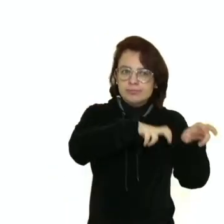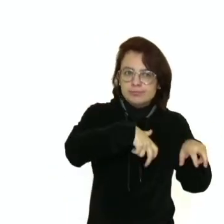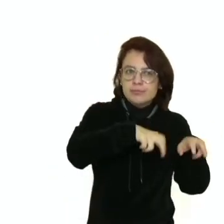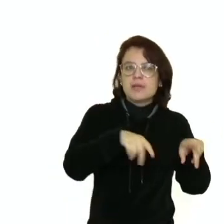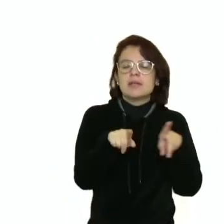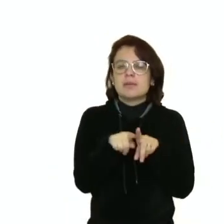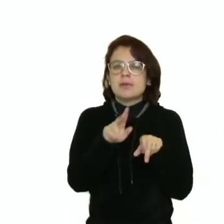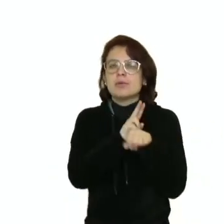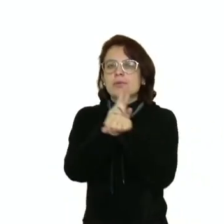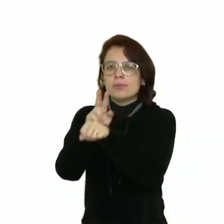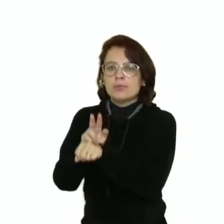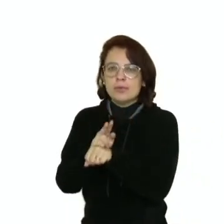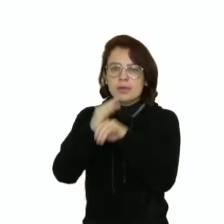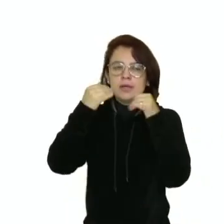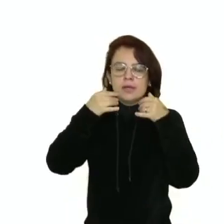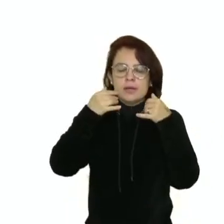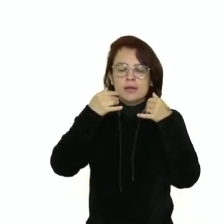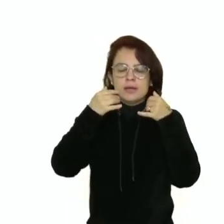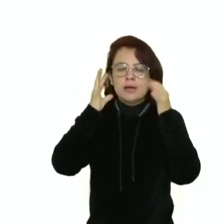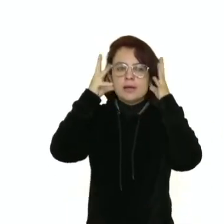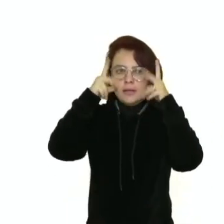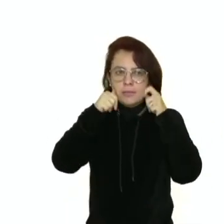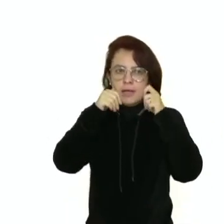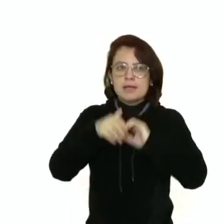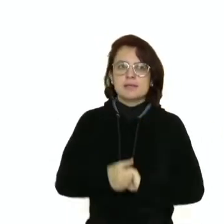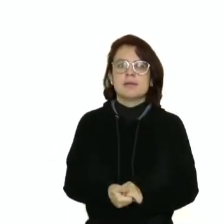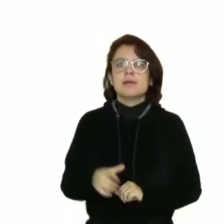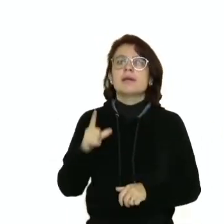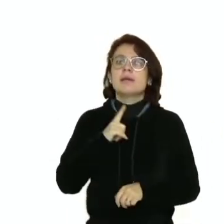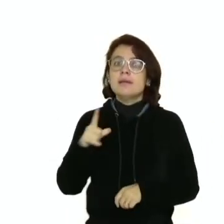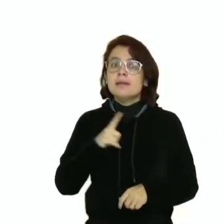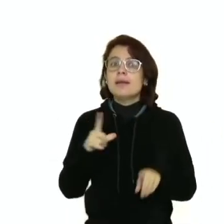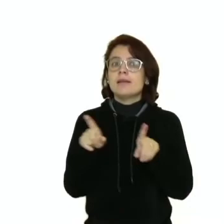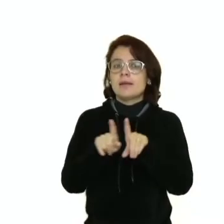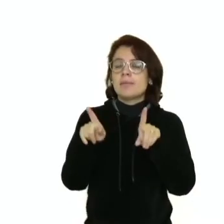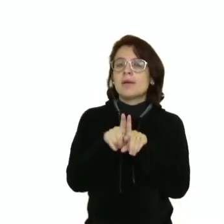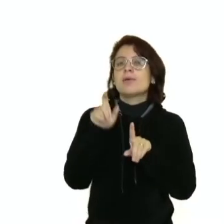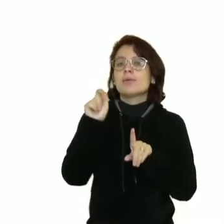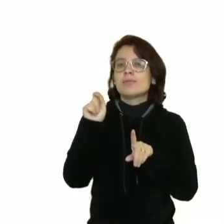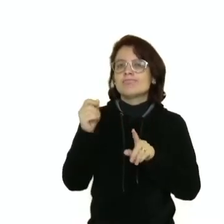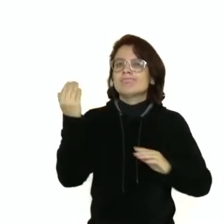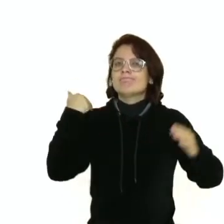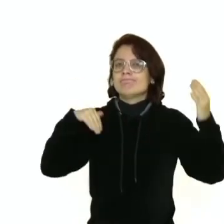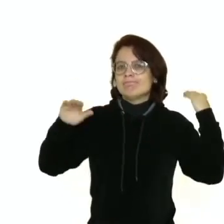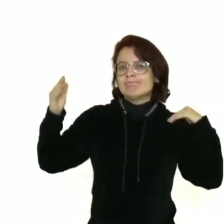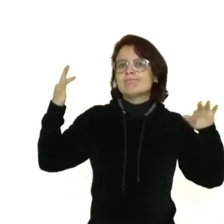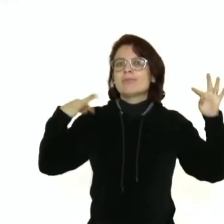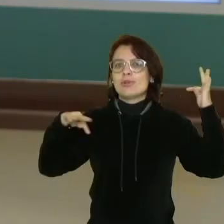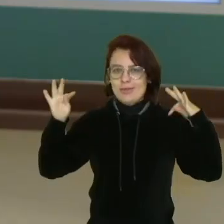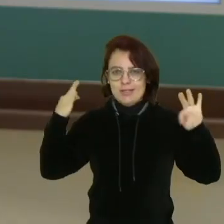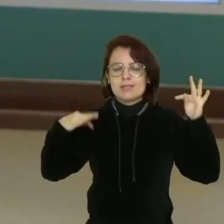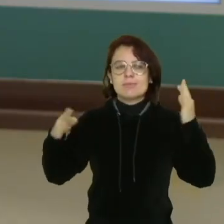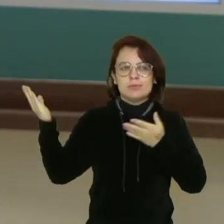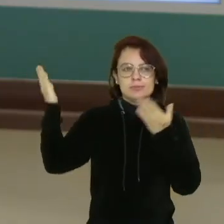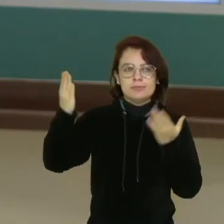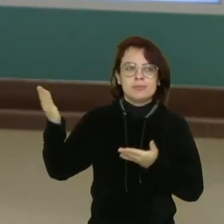algodão. Outro destaque é o turismo, fruto de grande diversidade de atrações existentes ao longo do litoral dessa região.